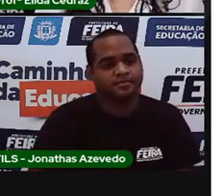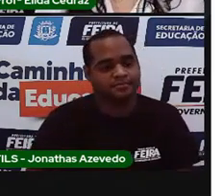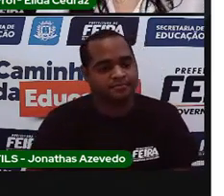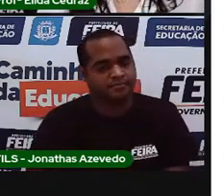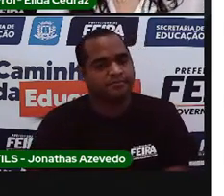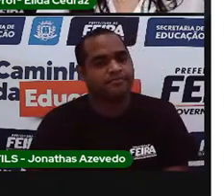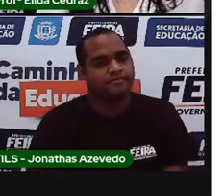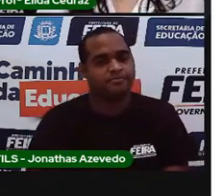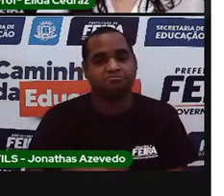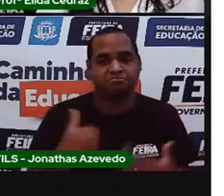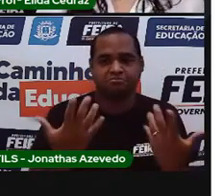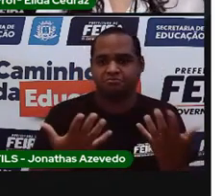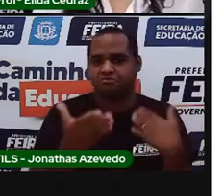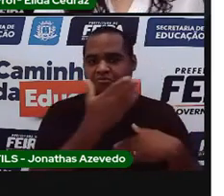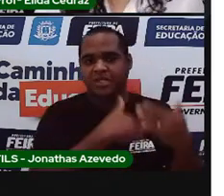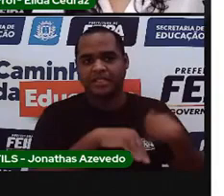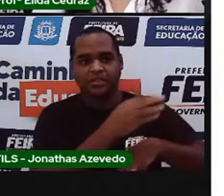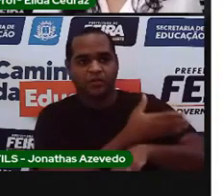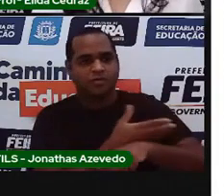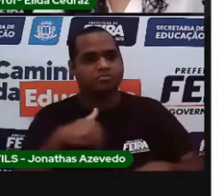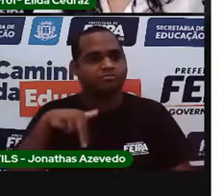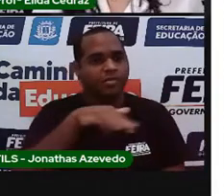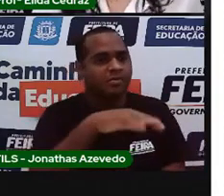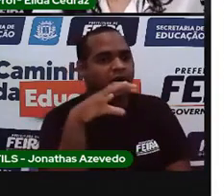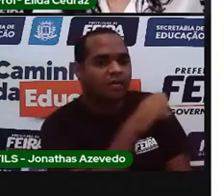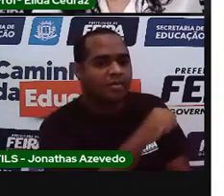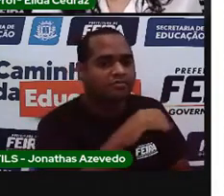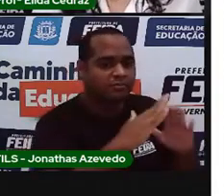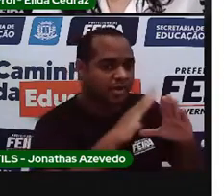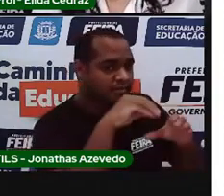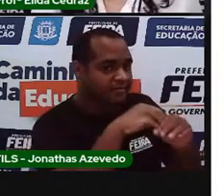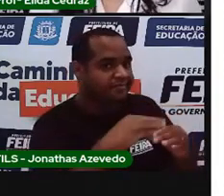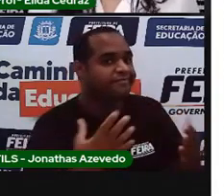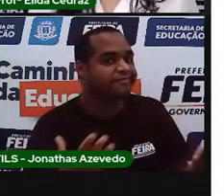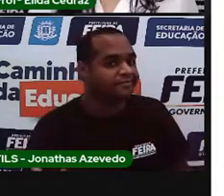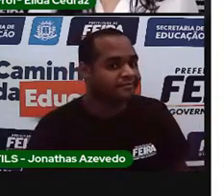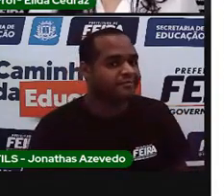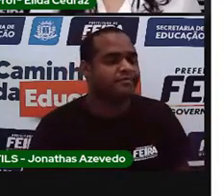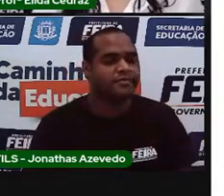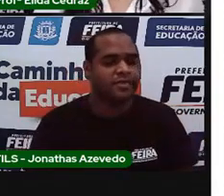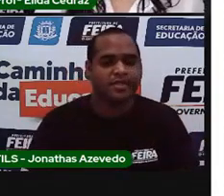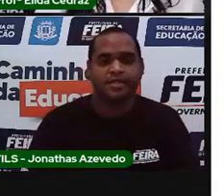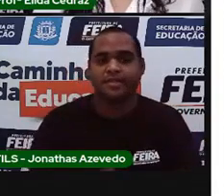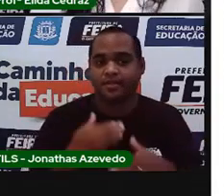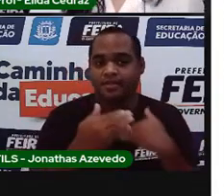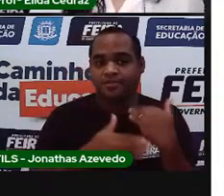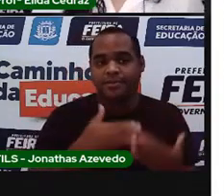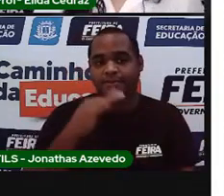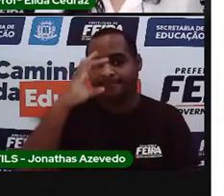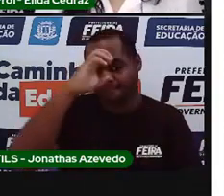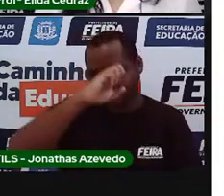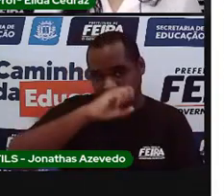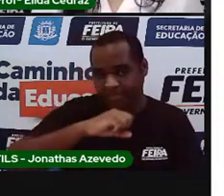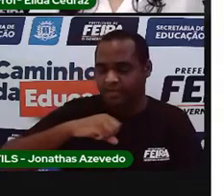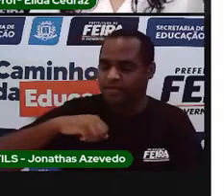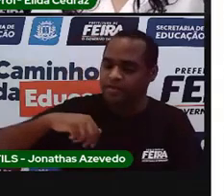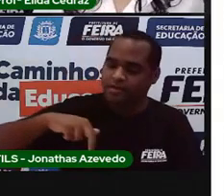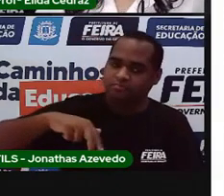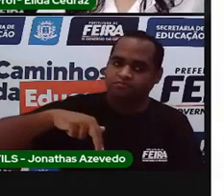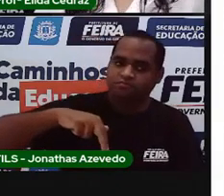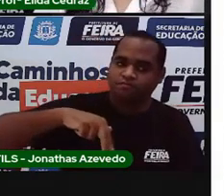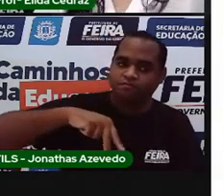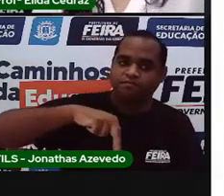Tinha o costume de andar correndo dentro de casa. E aprendeu a andar